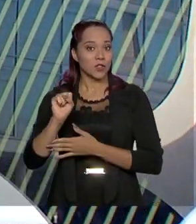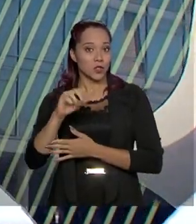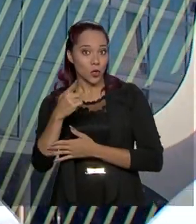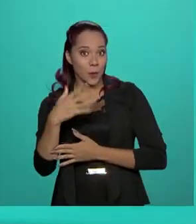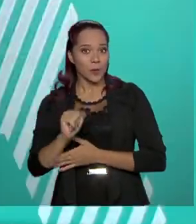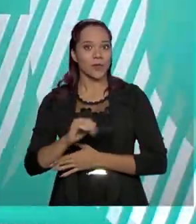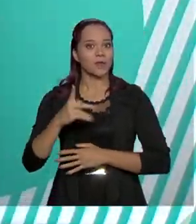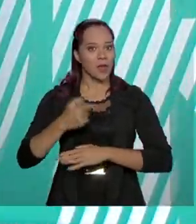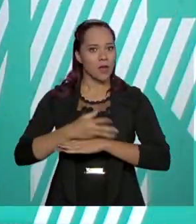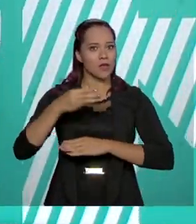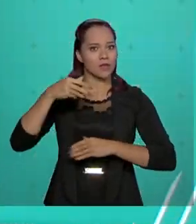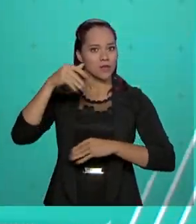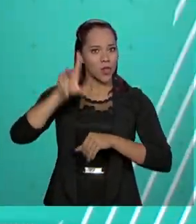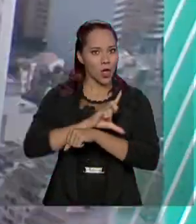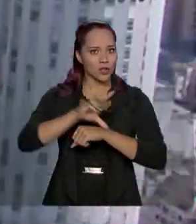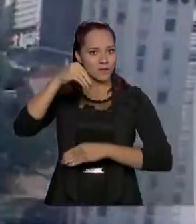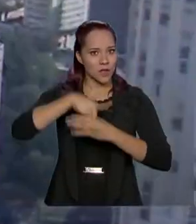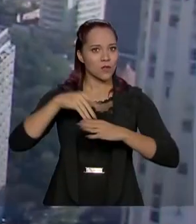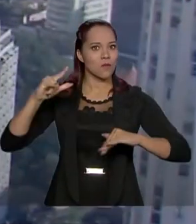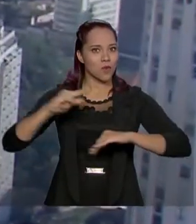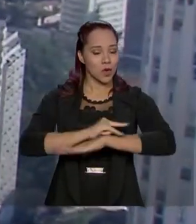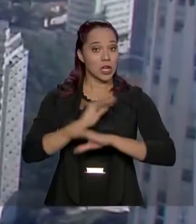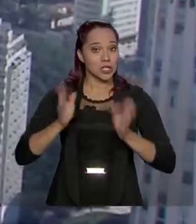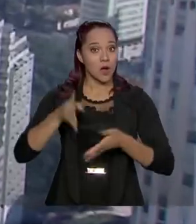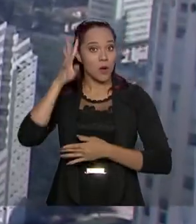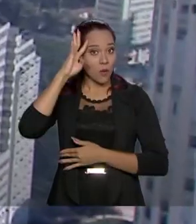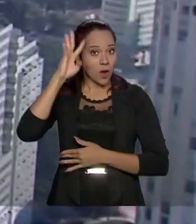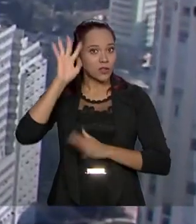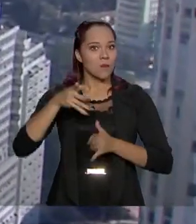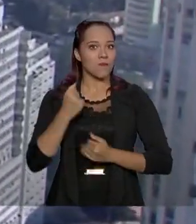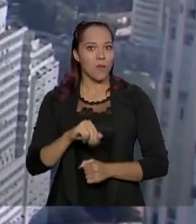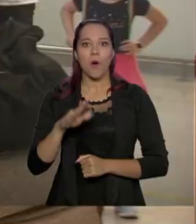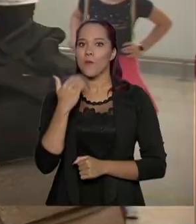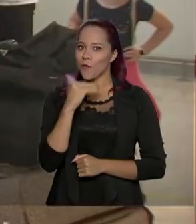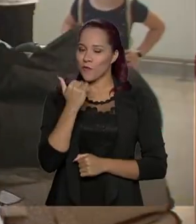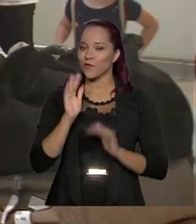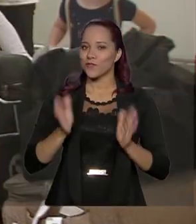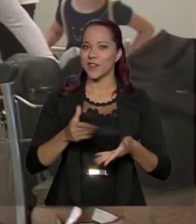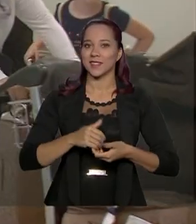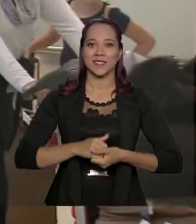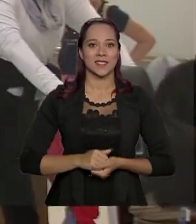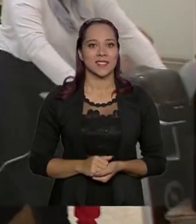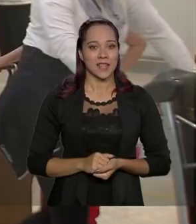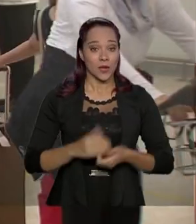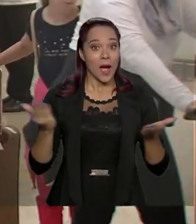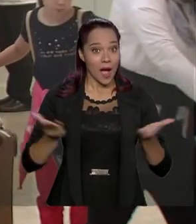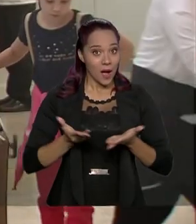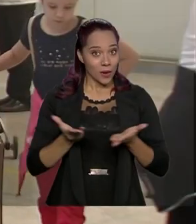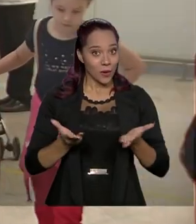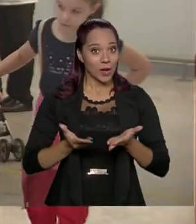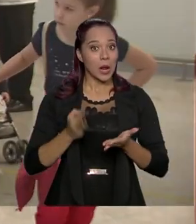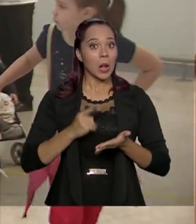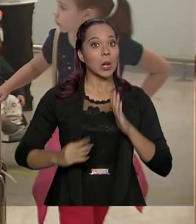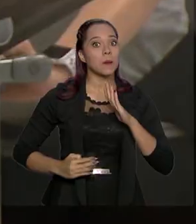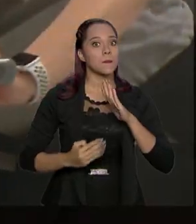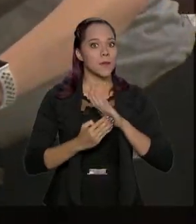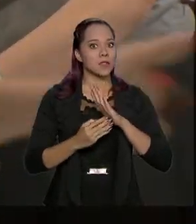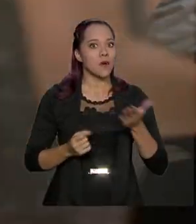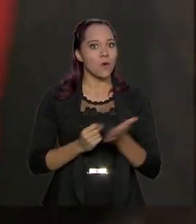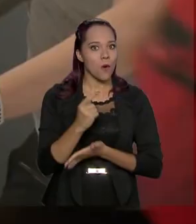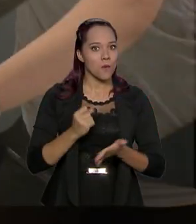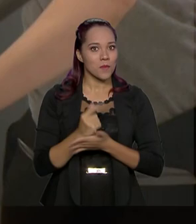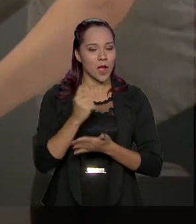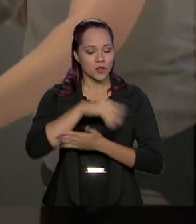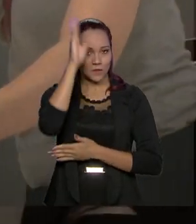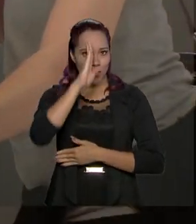de viagens internacionais nesta quarta-feira já pôde aproveitar. A partir de agora, o limite para compras de